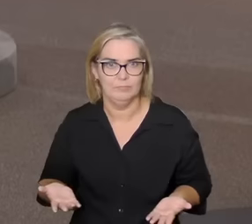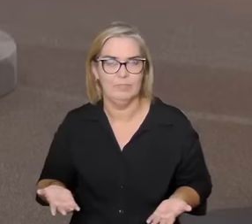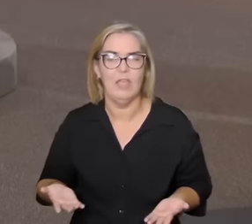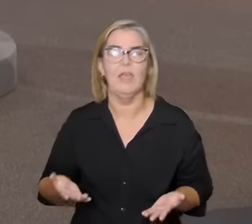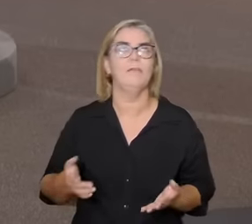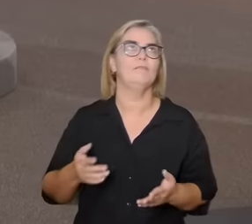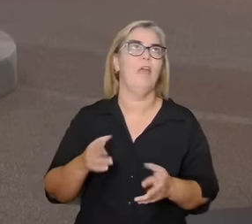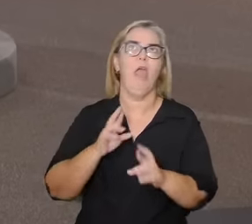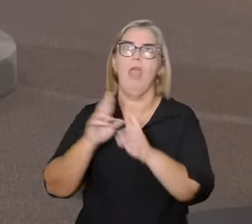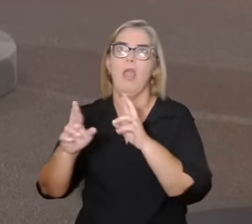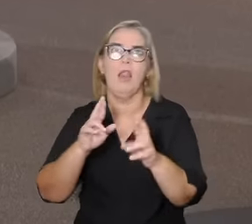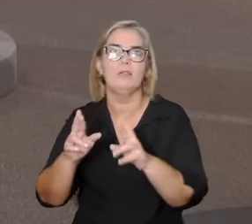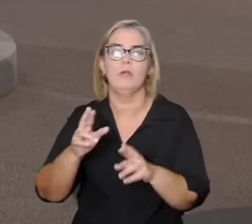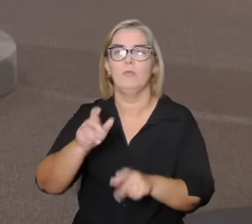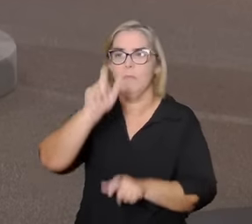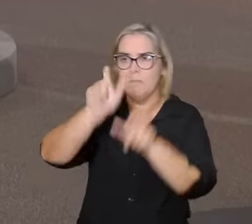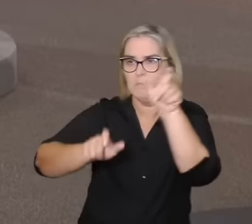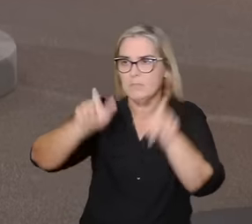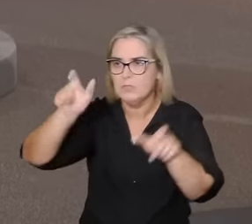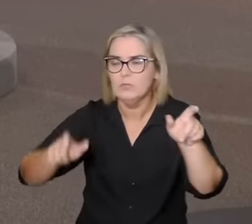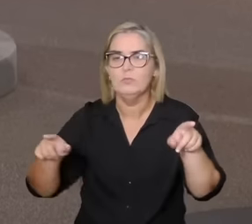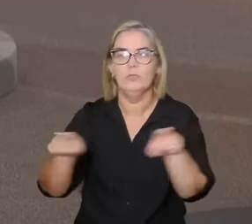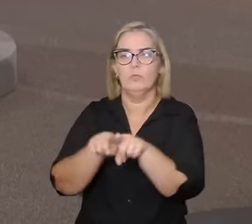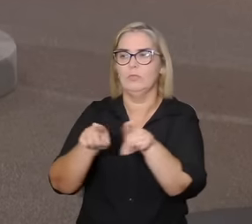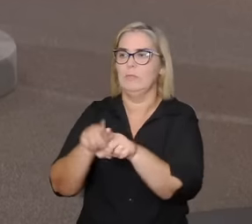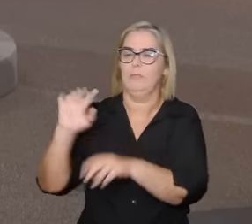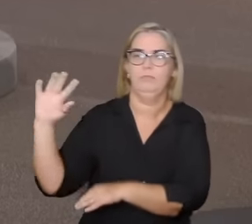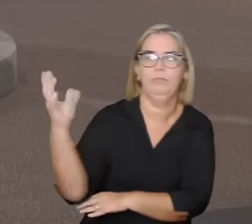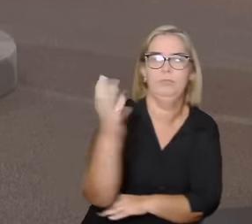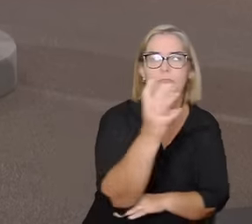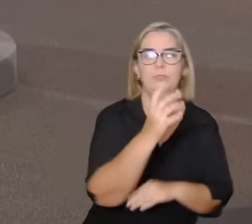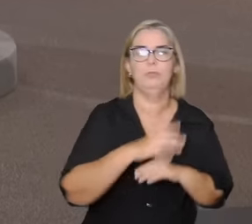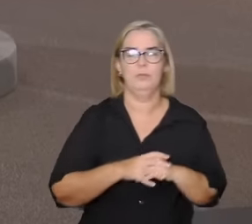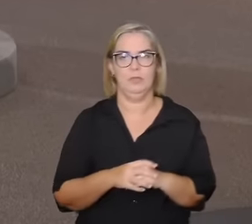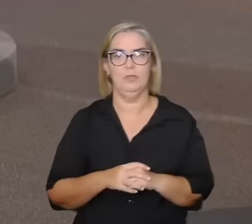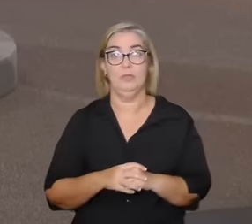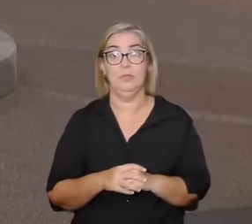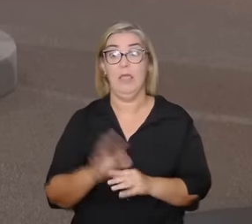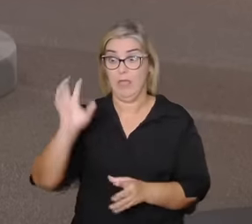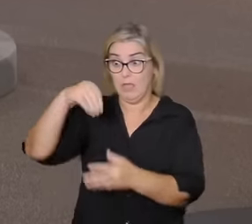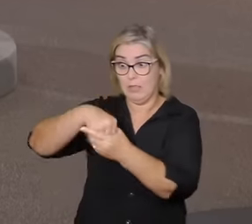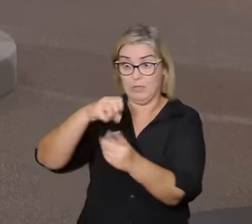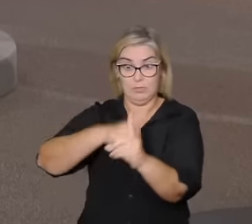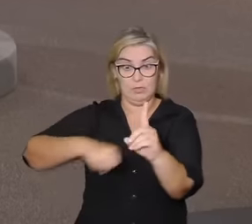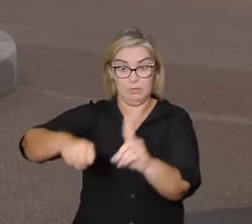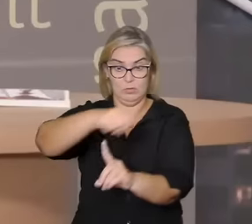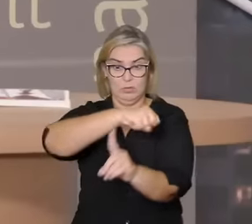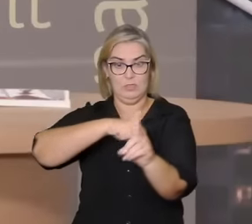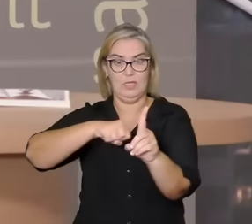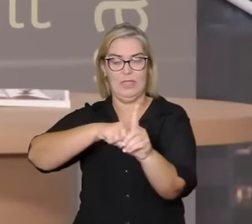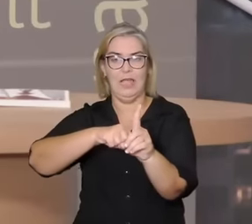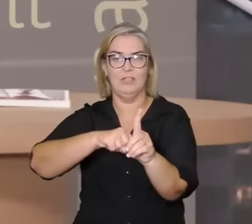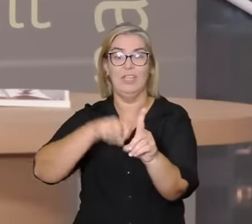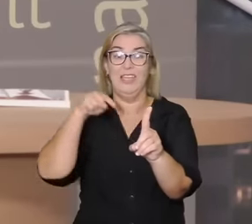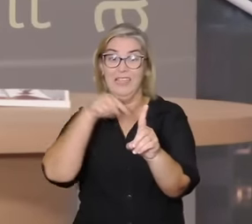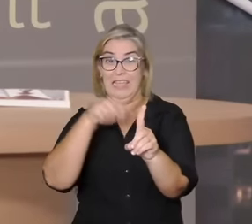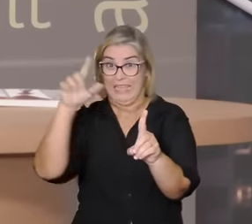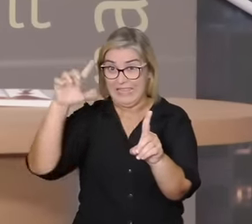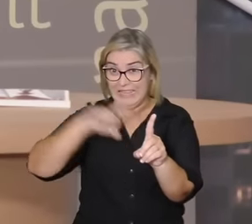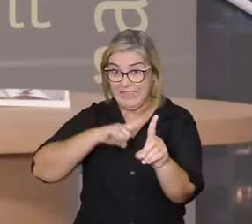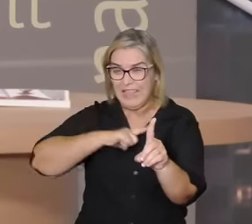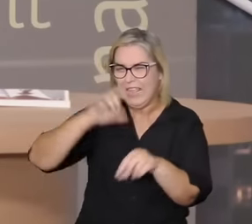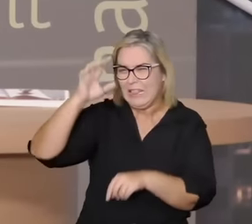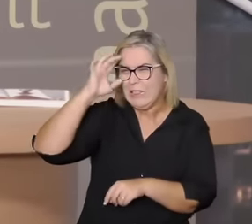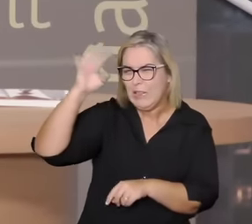natureza com o meio ambiente com as pessoas e numa sociedade que opera com a teoria da escassez